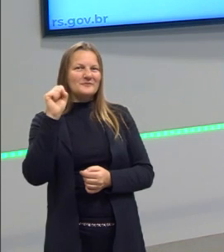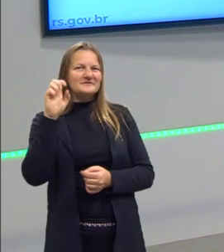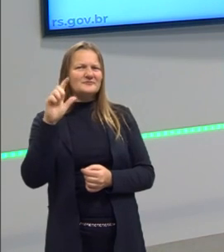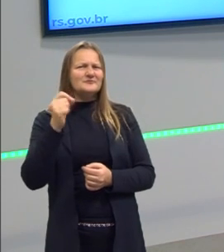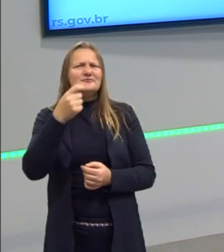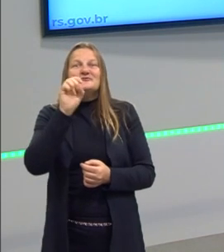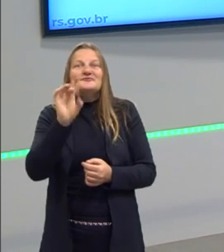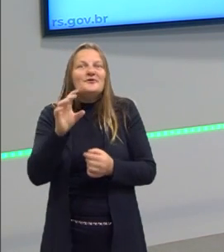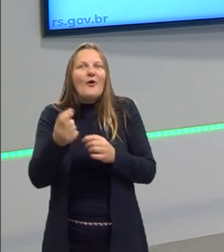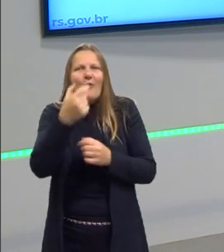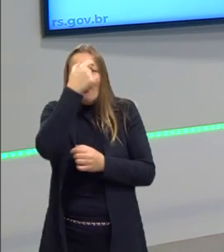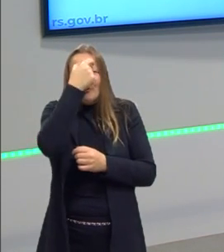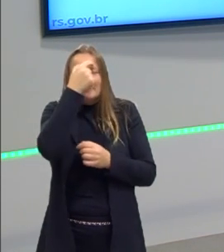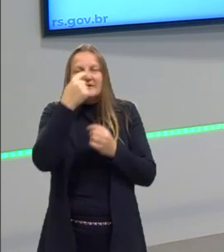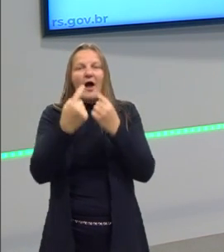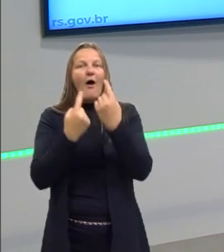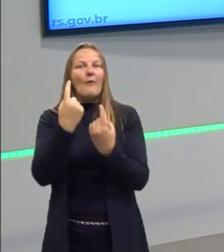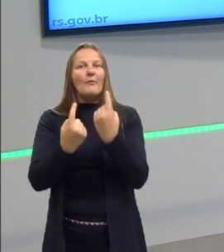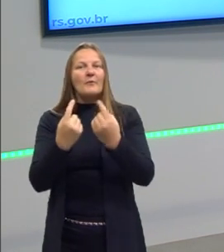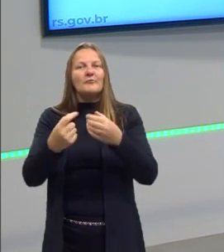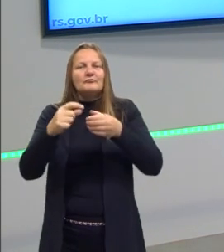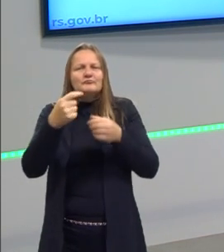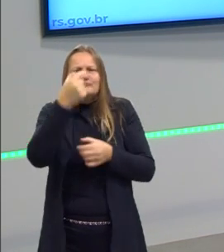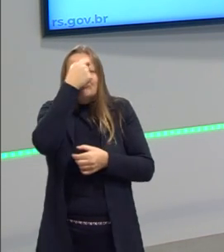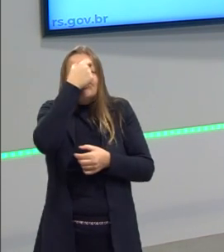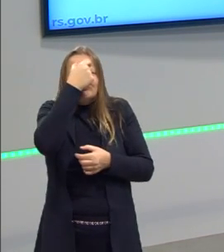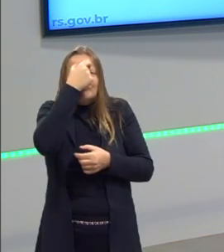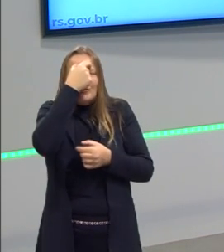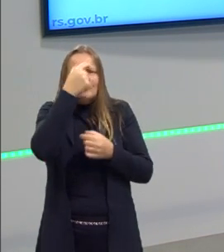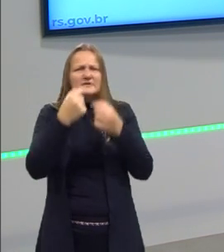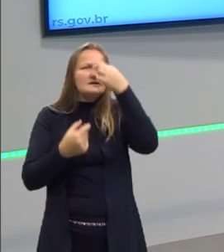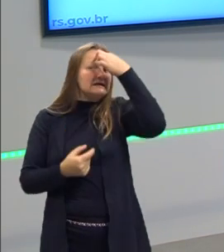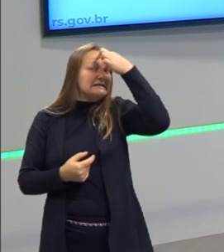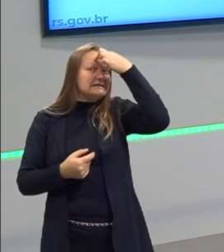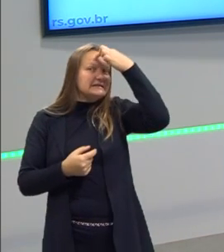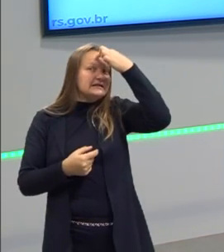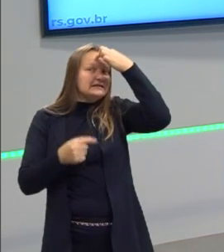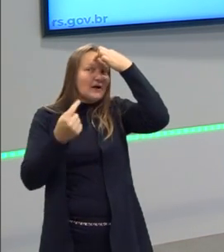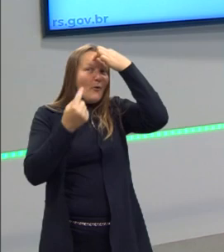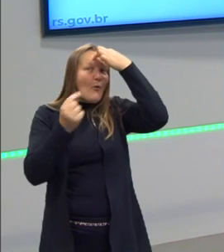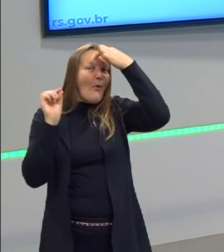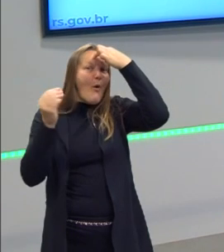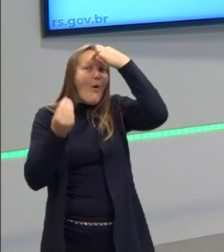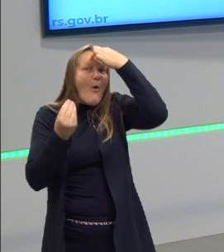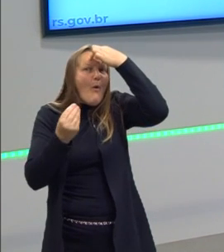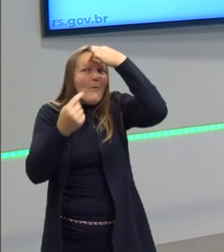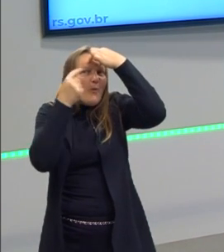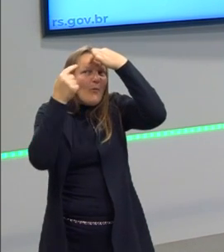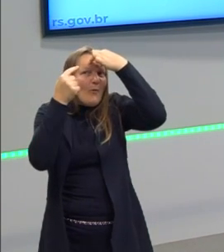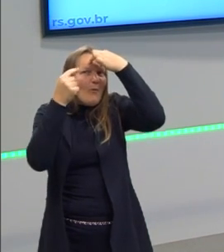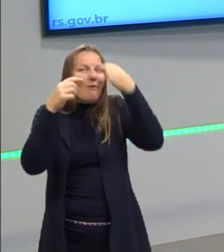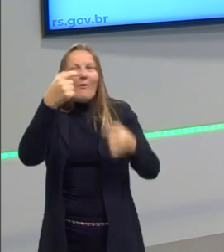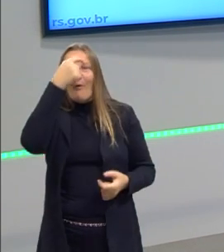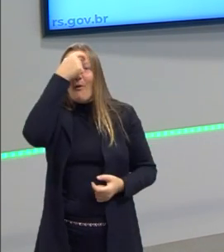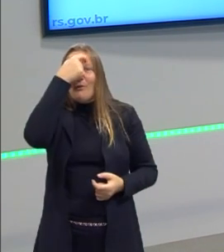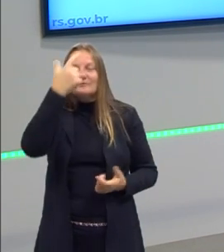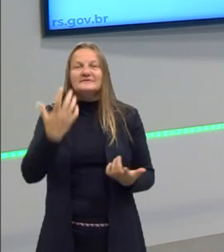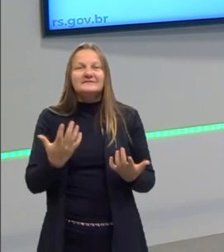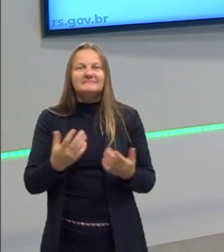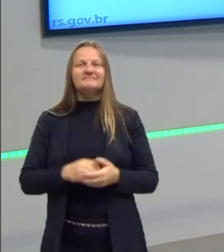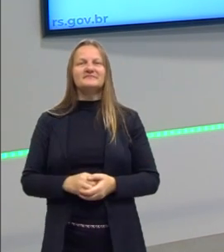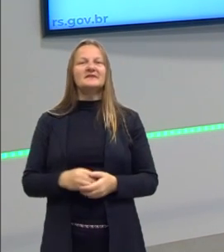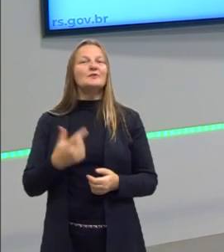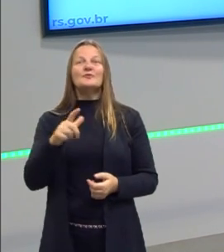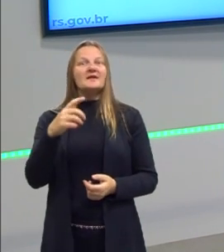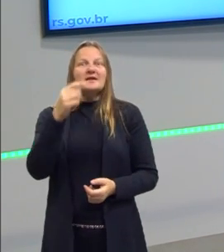consciência de alguma coisa. Eu não consigo pensar em nada. E eu te desafio aí, pense em alguma coisa, você vai, não